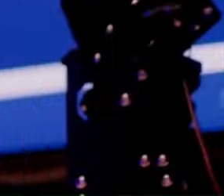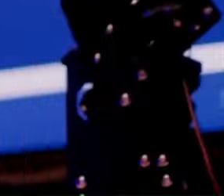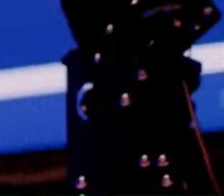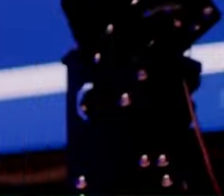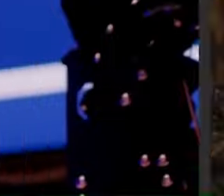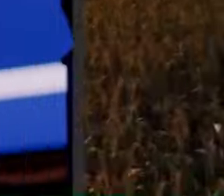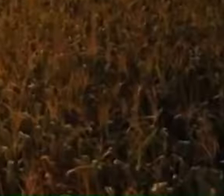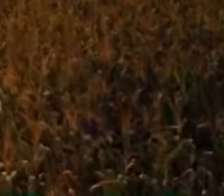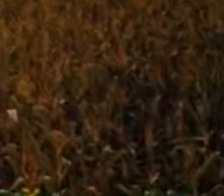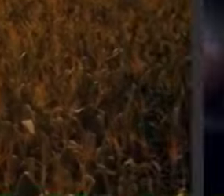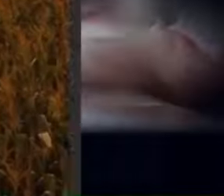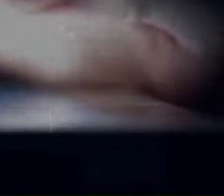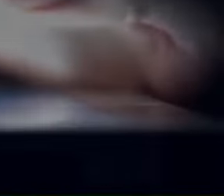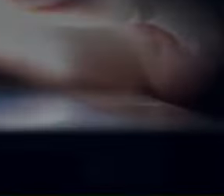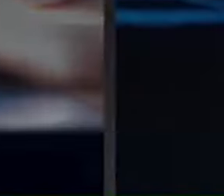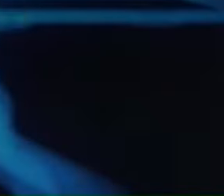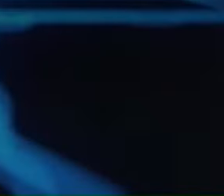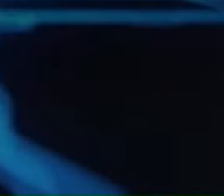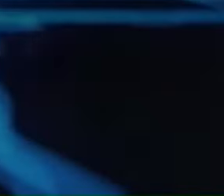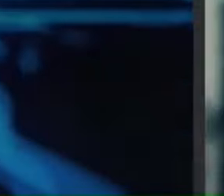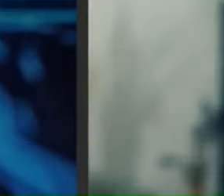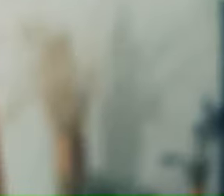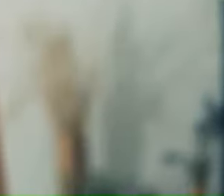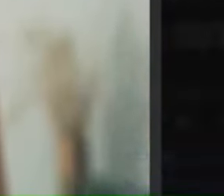Inovar para evoluir